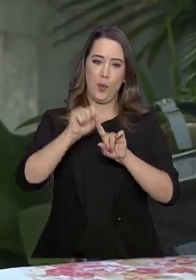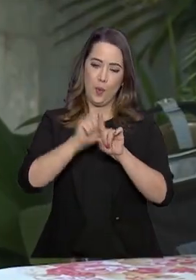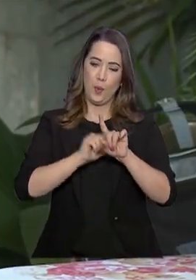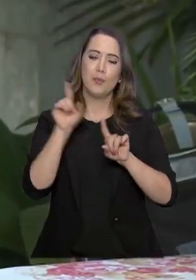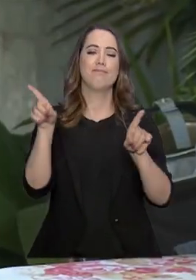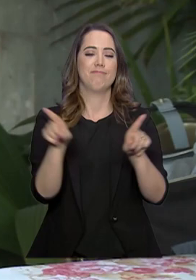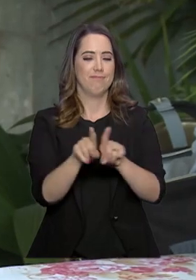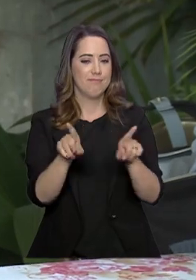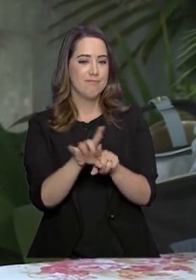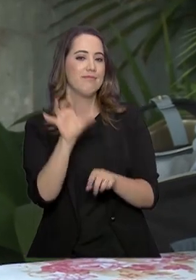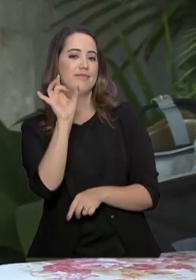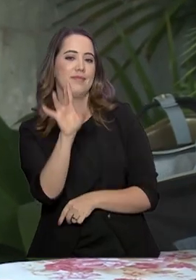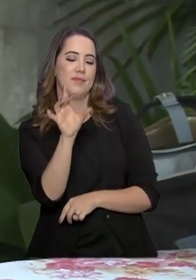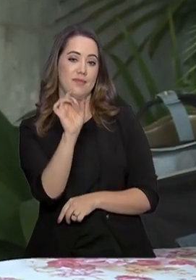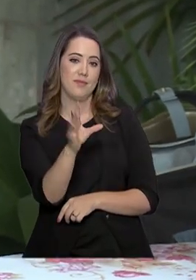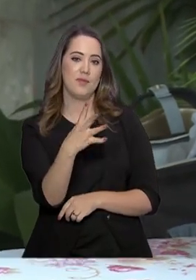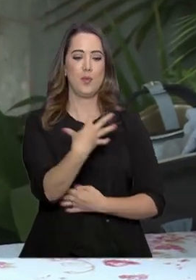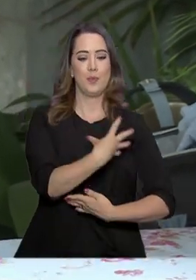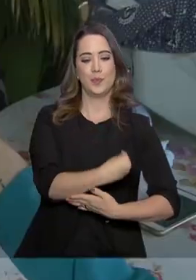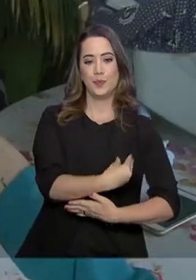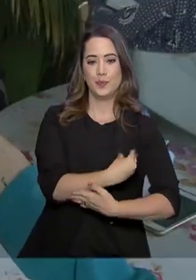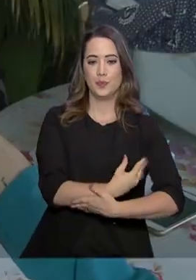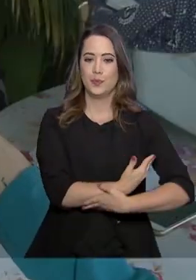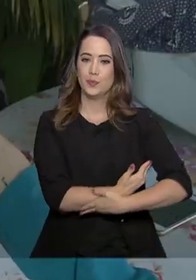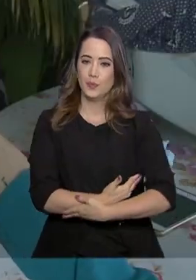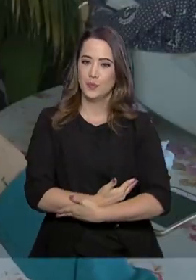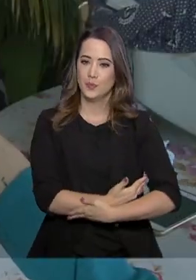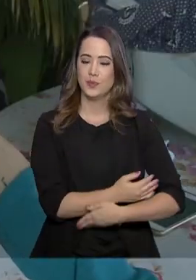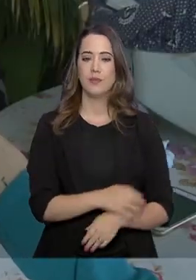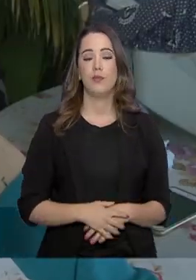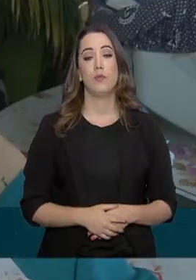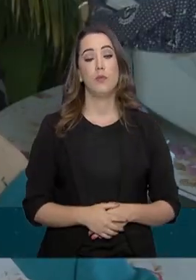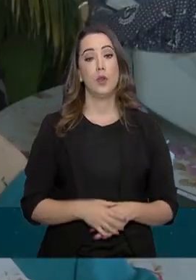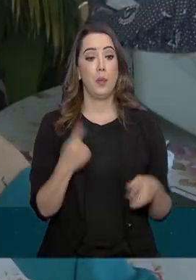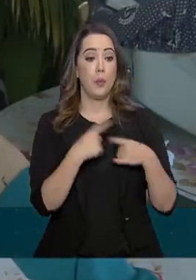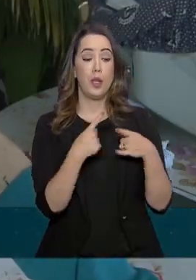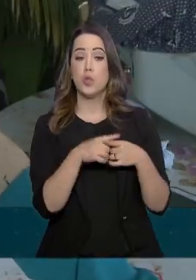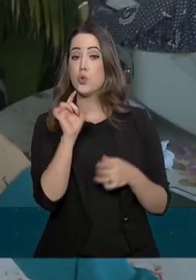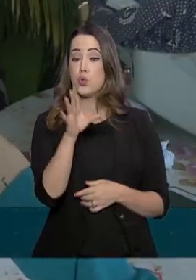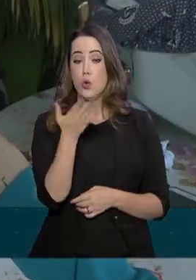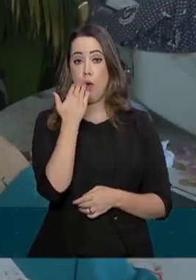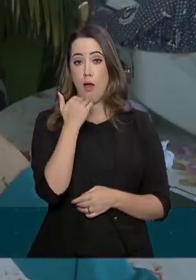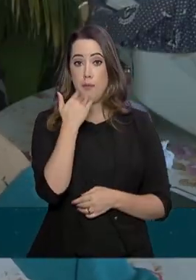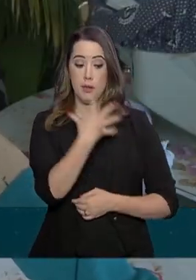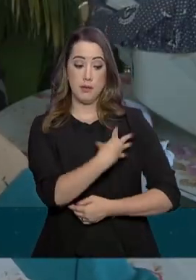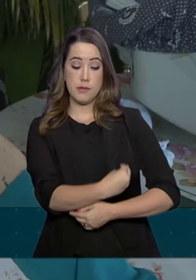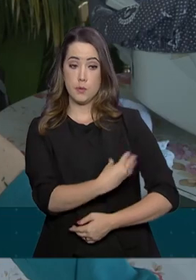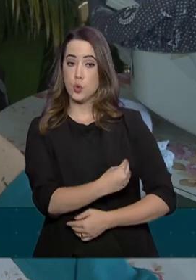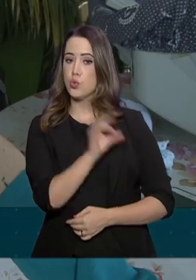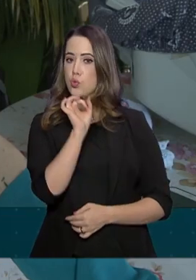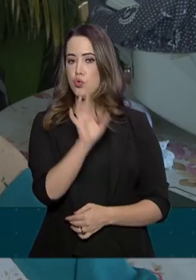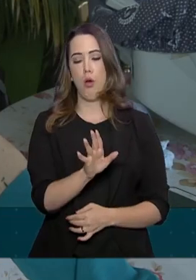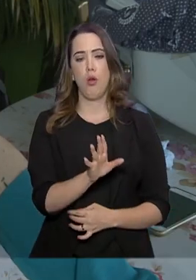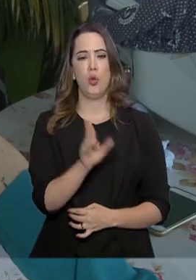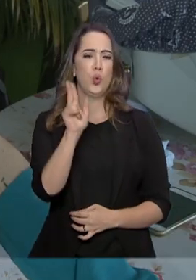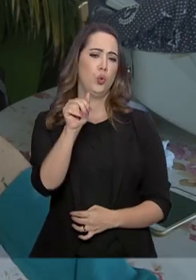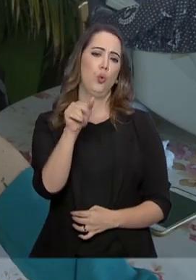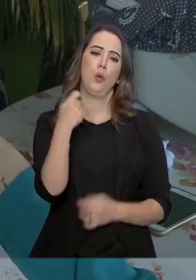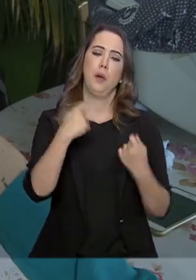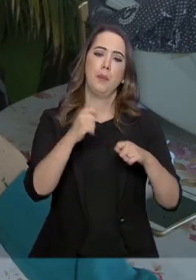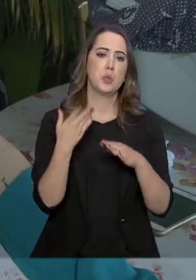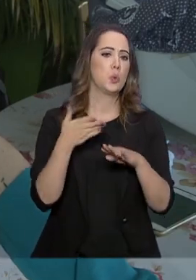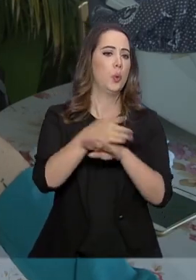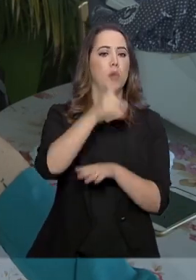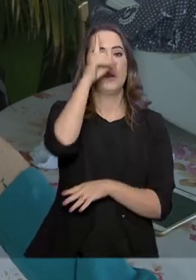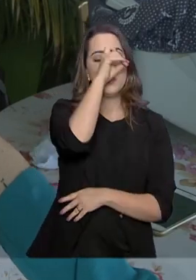exclusivamente do leite da mãe. Graças à amamentação exclusiva, hoje a gente nunca precisou ir